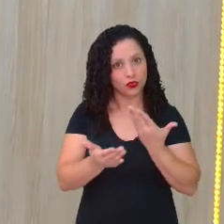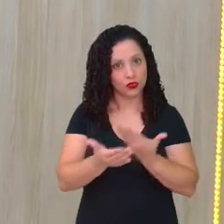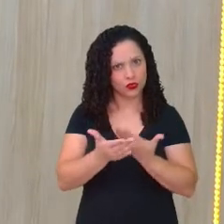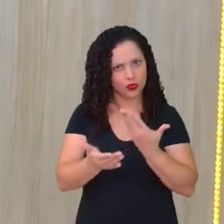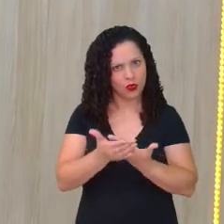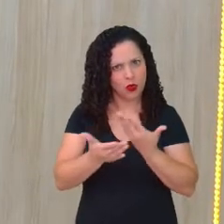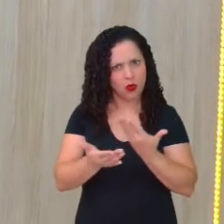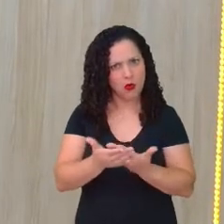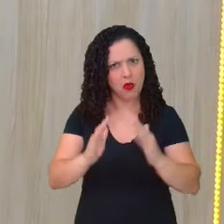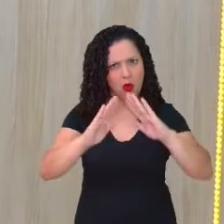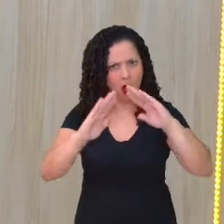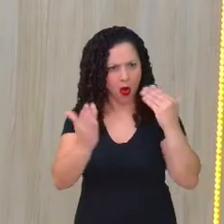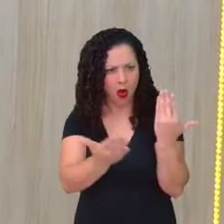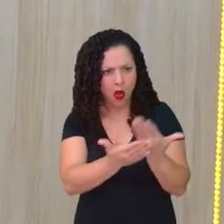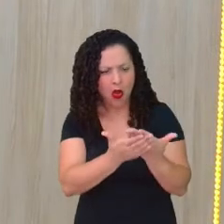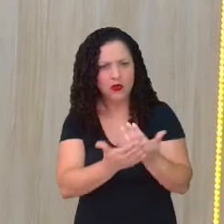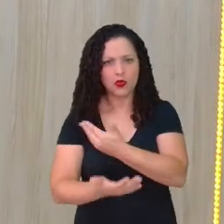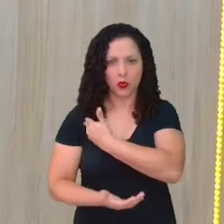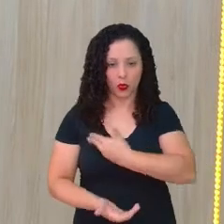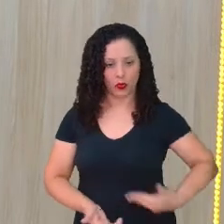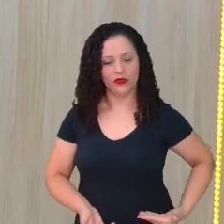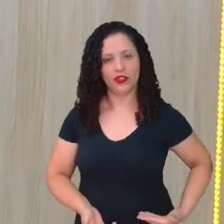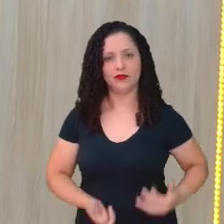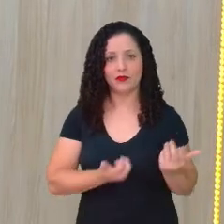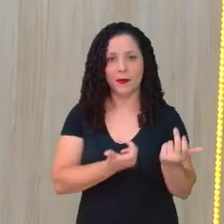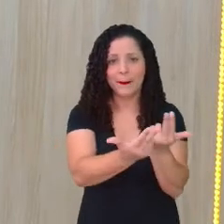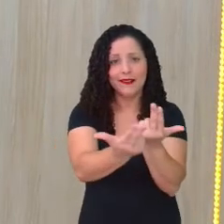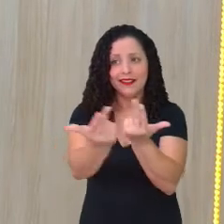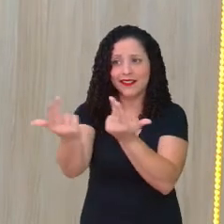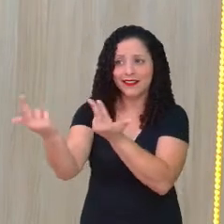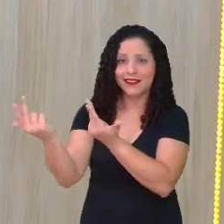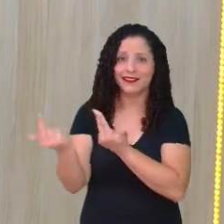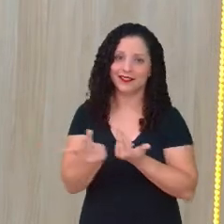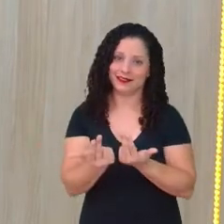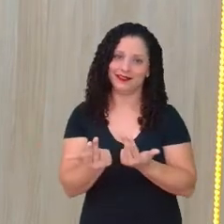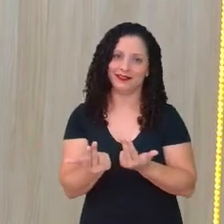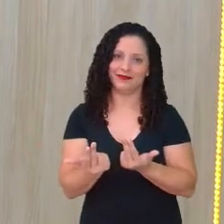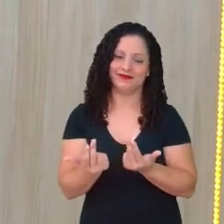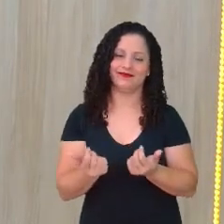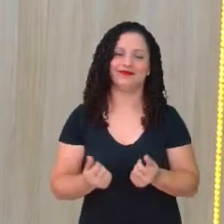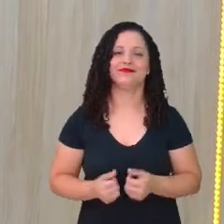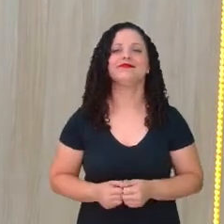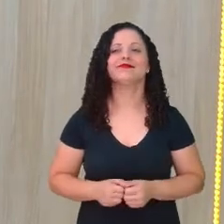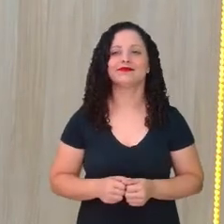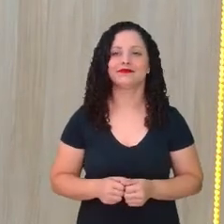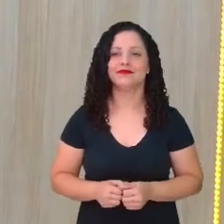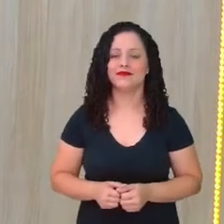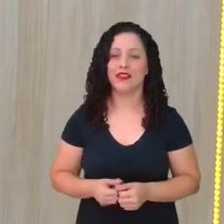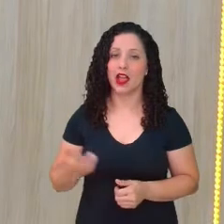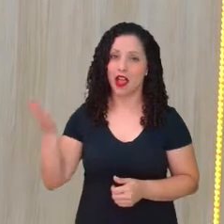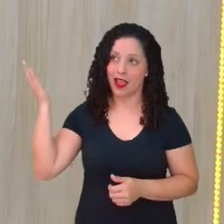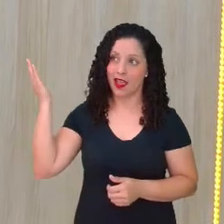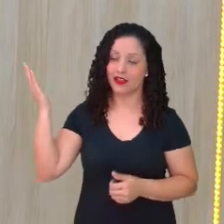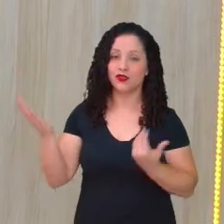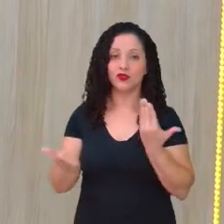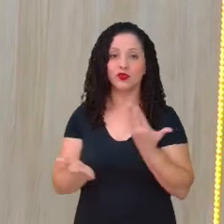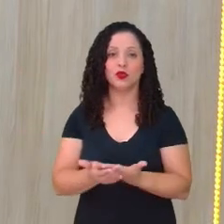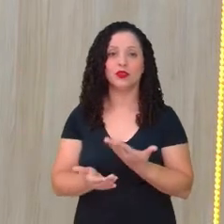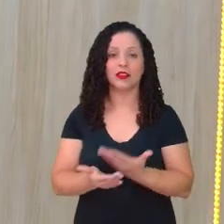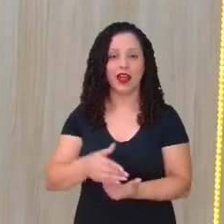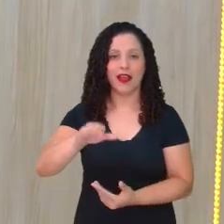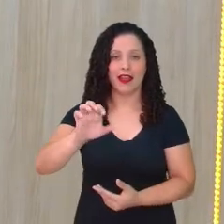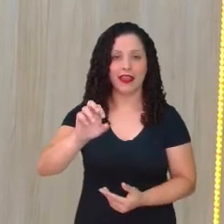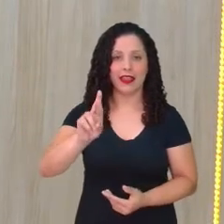como muitos de vocês, como eu. Então, Clarice estudou no EREM,